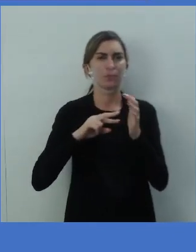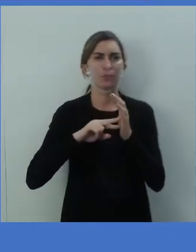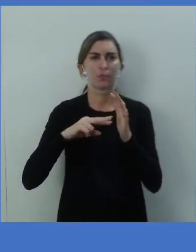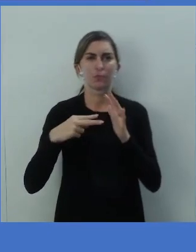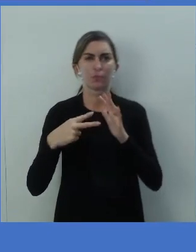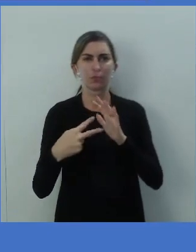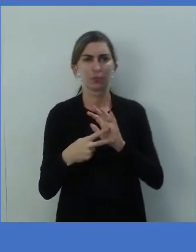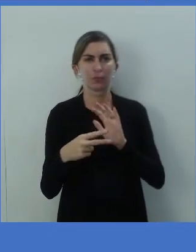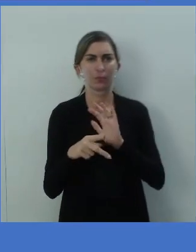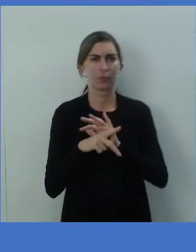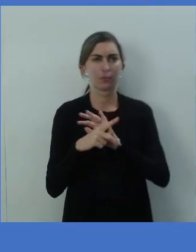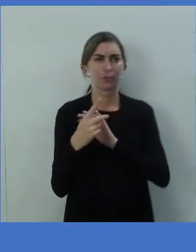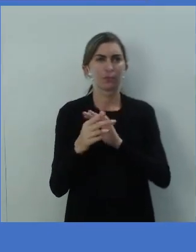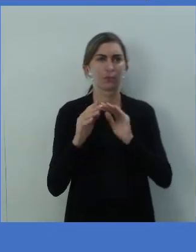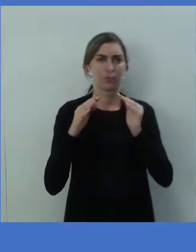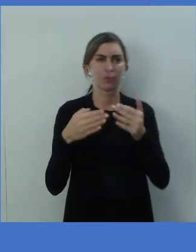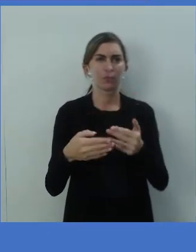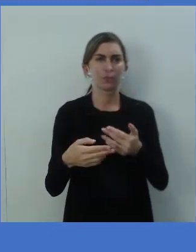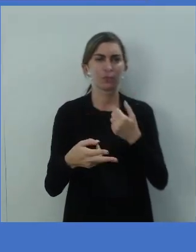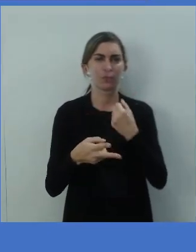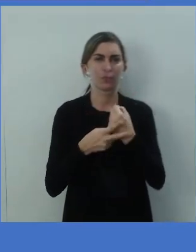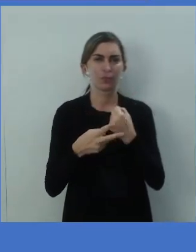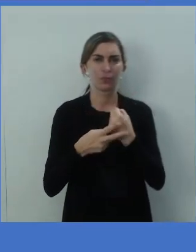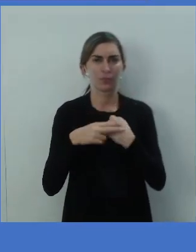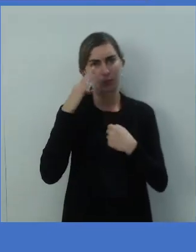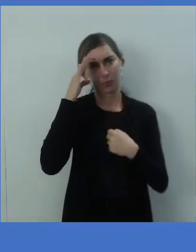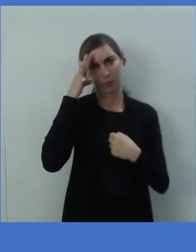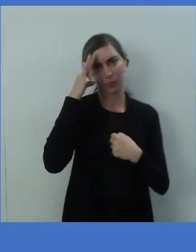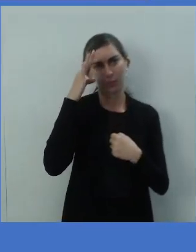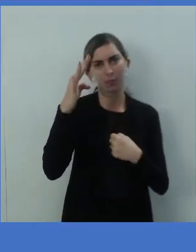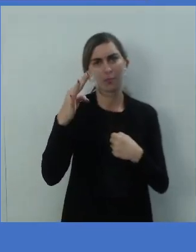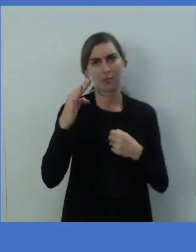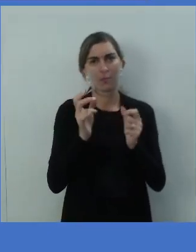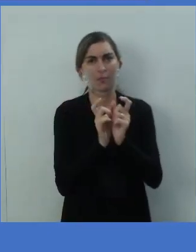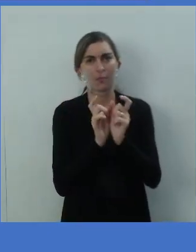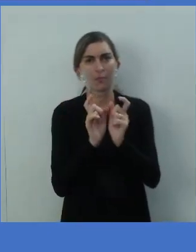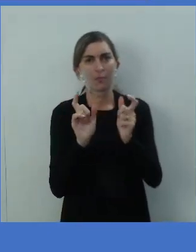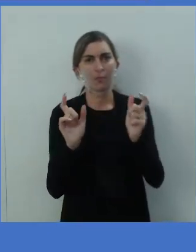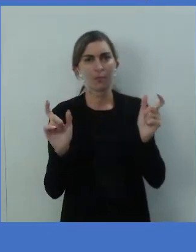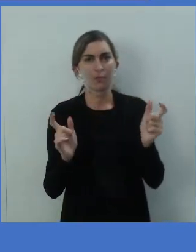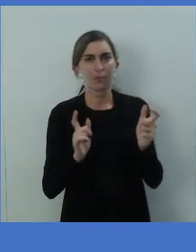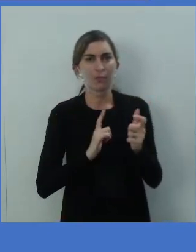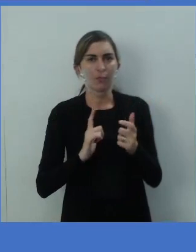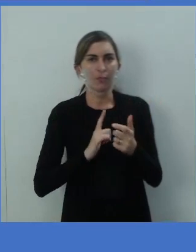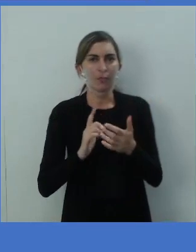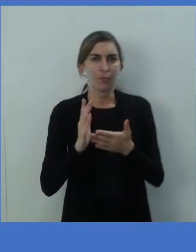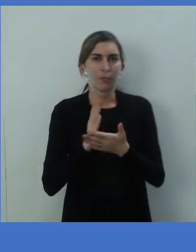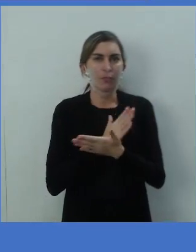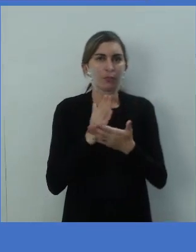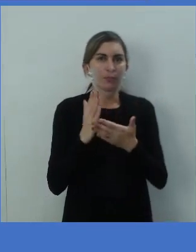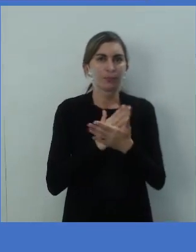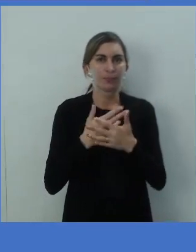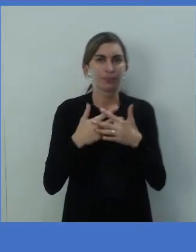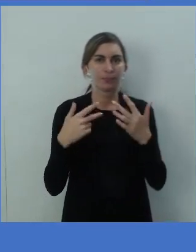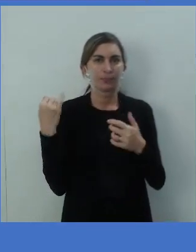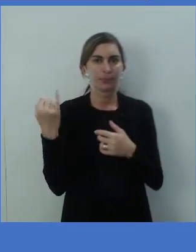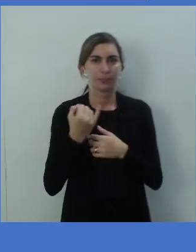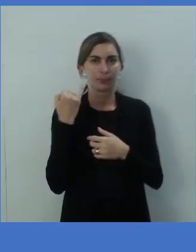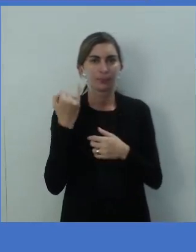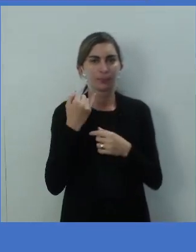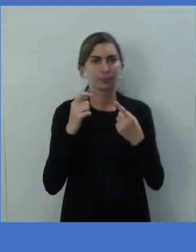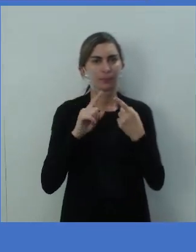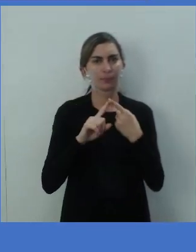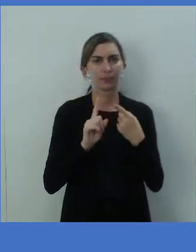específico para o verbo principal em uma sentença. E ele tem aí alguns pontos bem importantes. Primeiro,